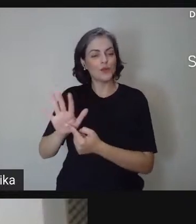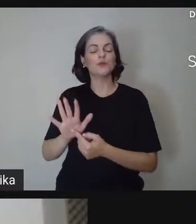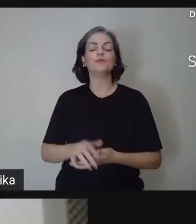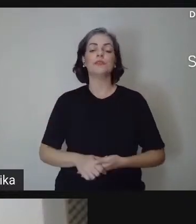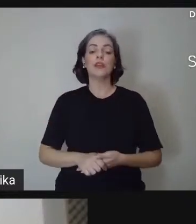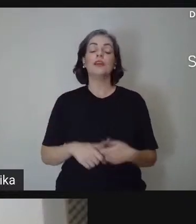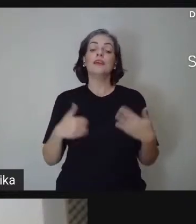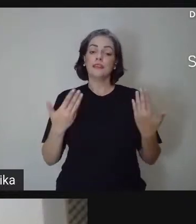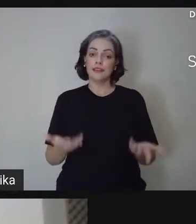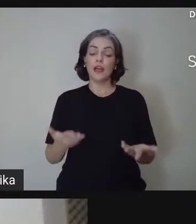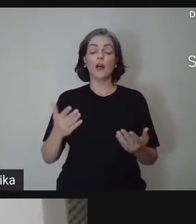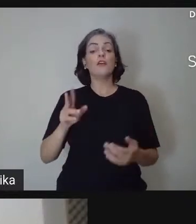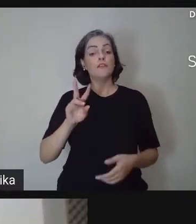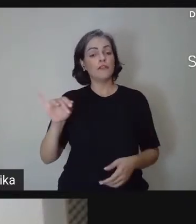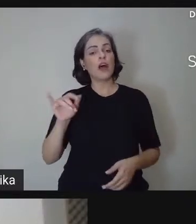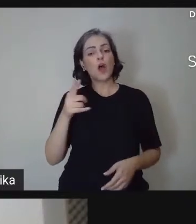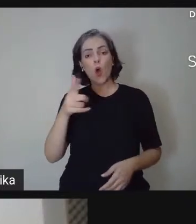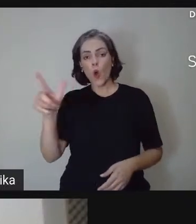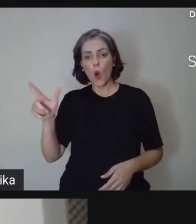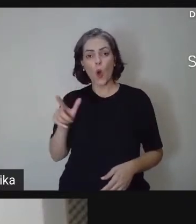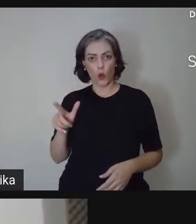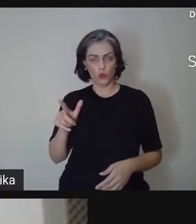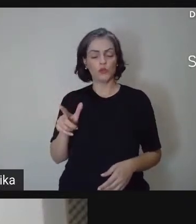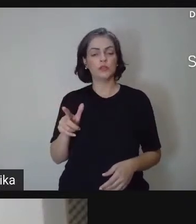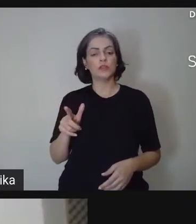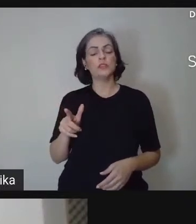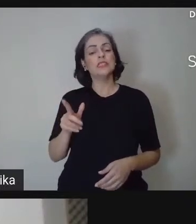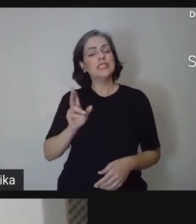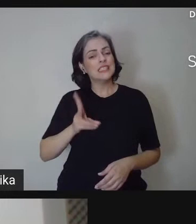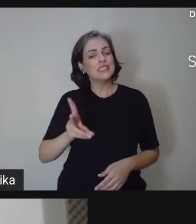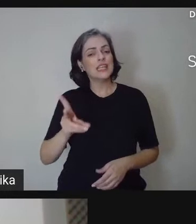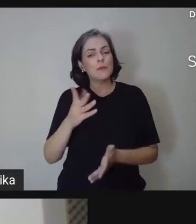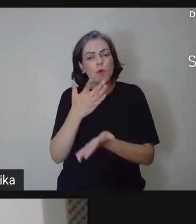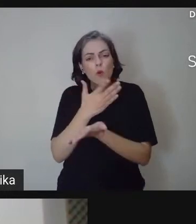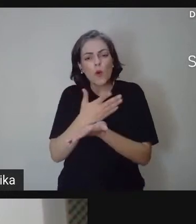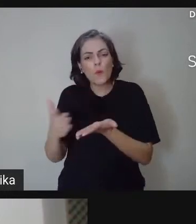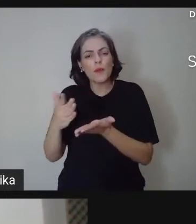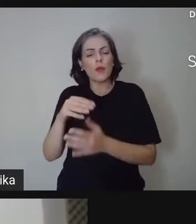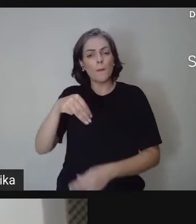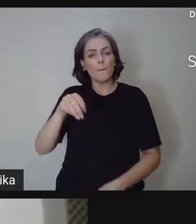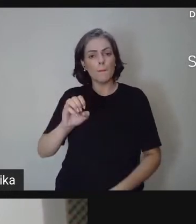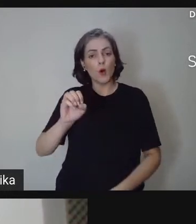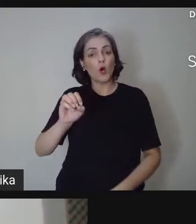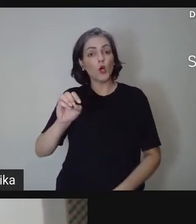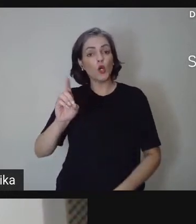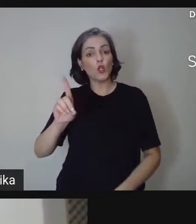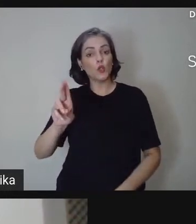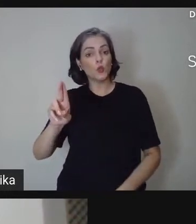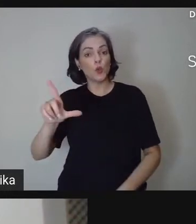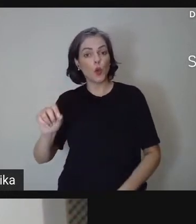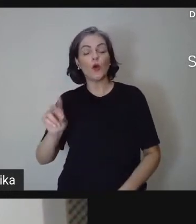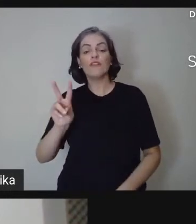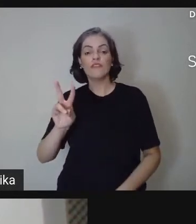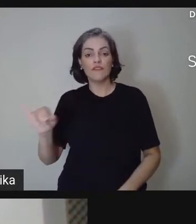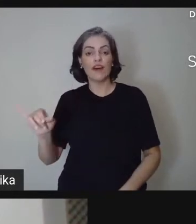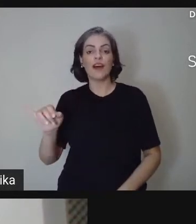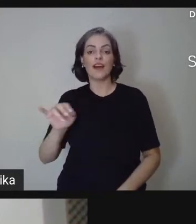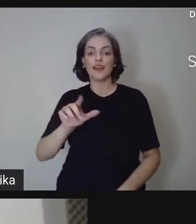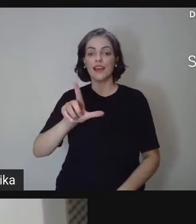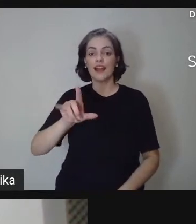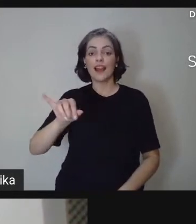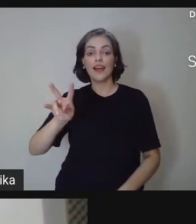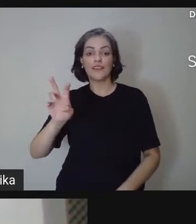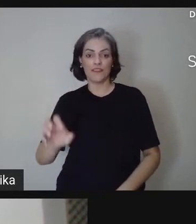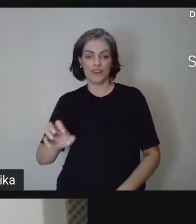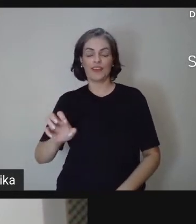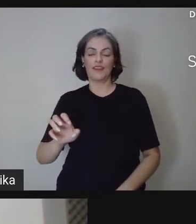então, outros módulos e a cada início de módulo, então, nós teremos uma live de abertura do módulo, como nós